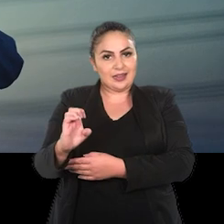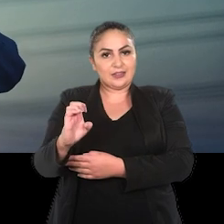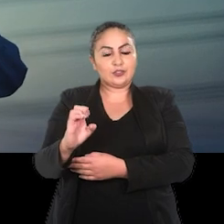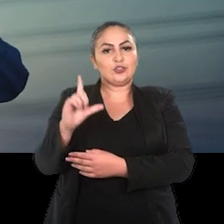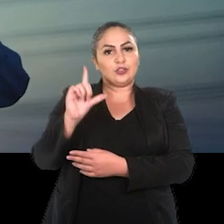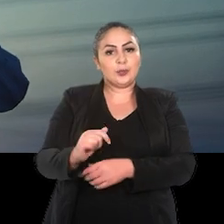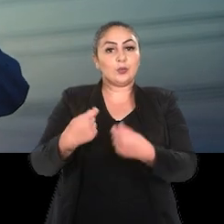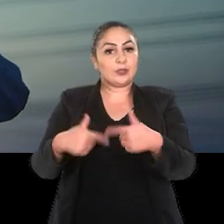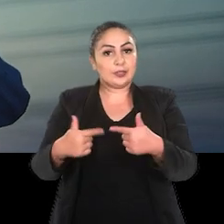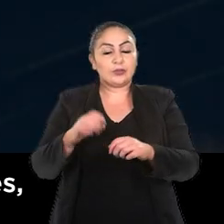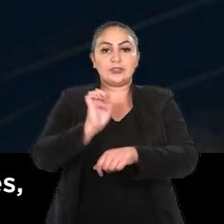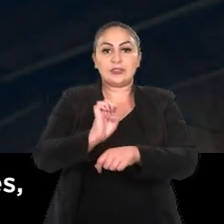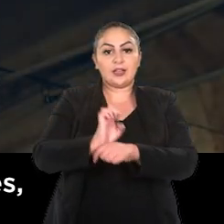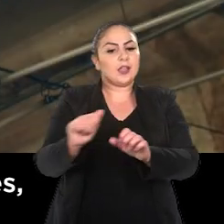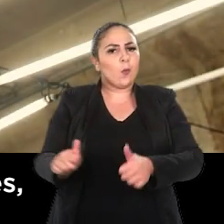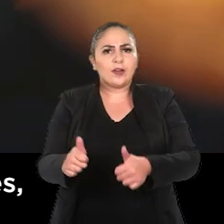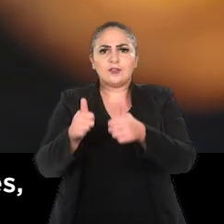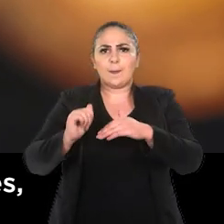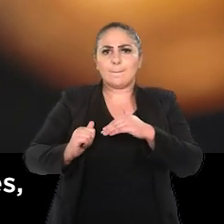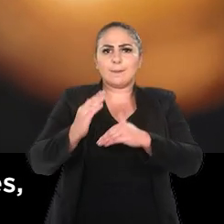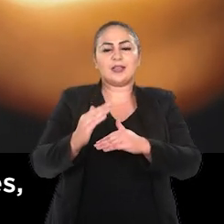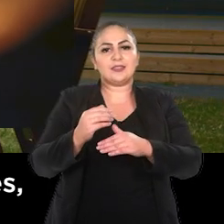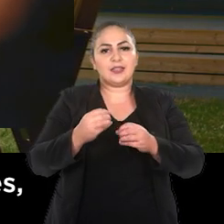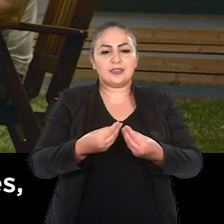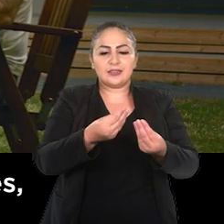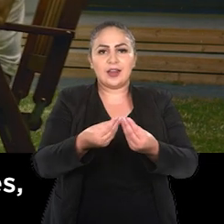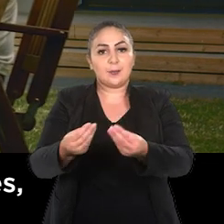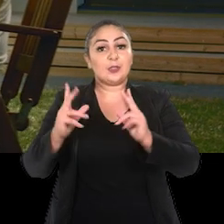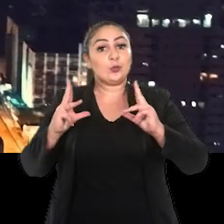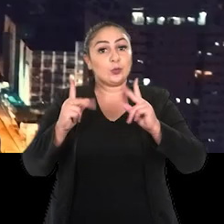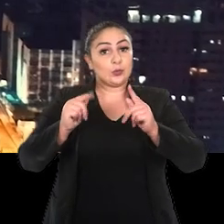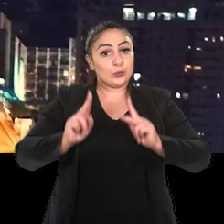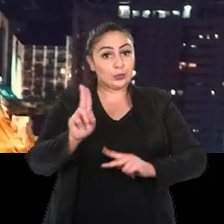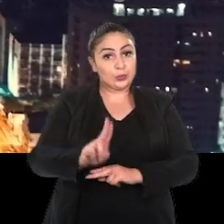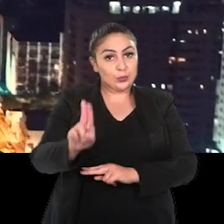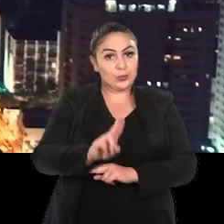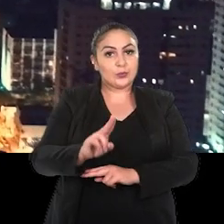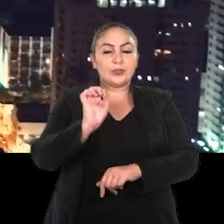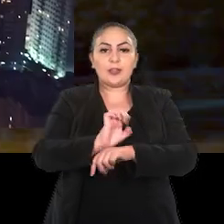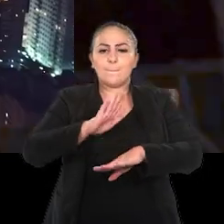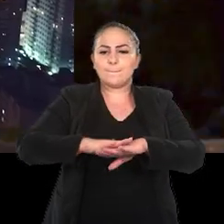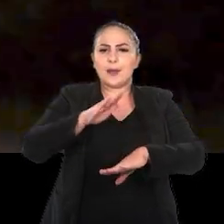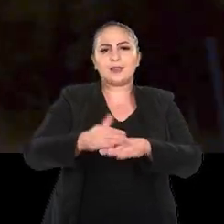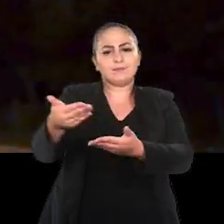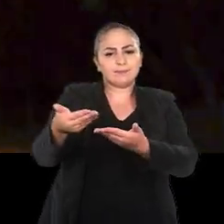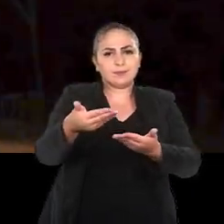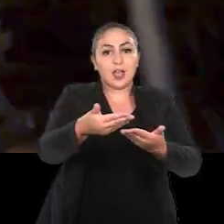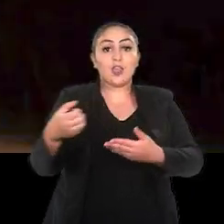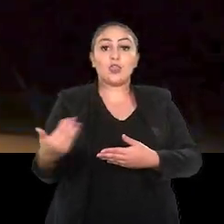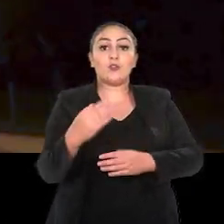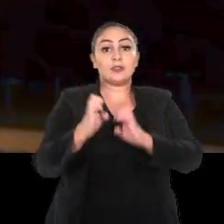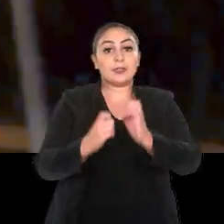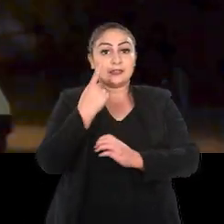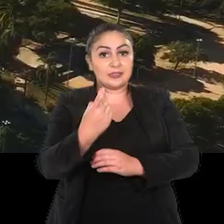diminuíram o peso do Estado e irão qualificar o abastecimento dos consumidores, tornando o Estado ainda mais receptivo a novos